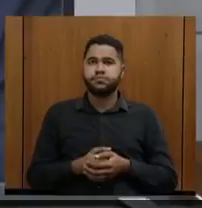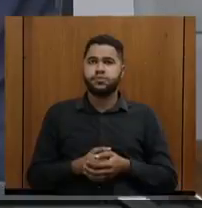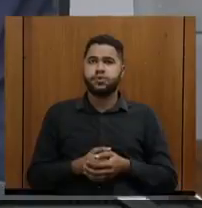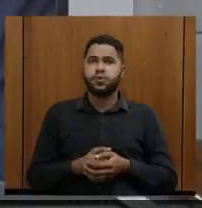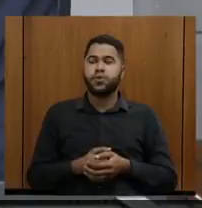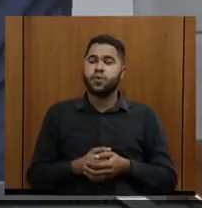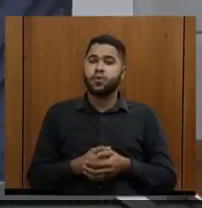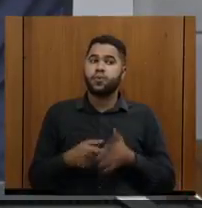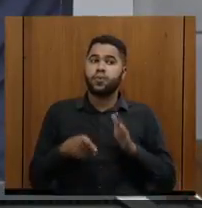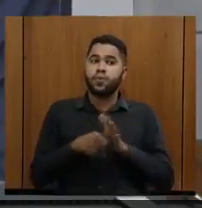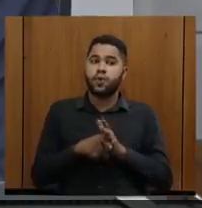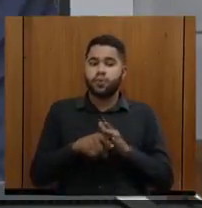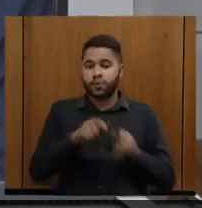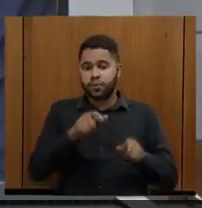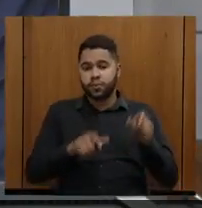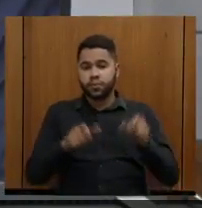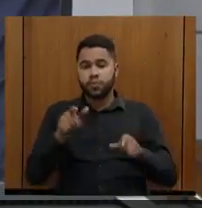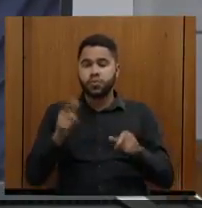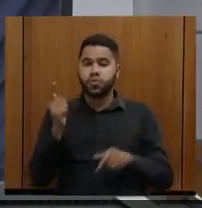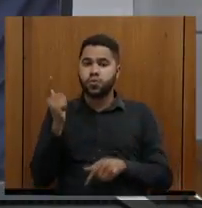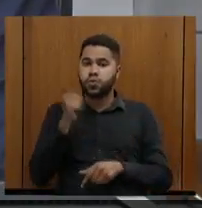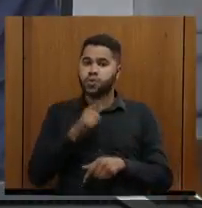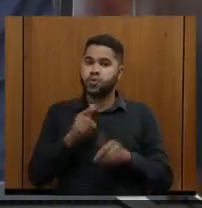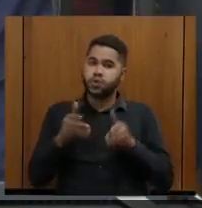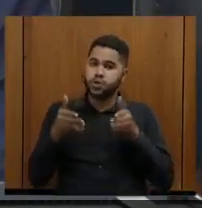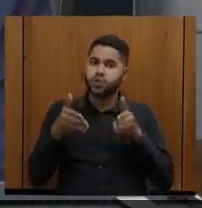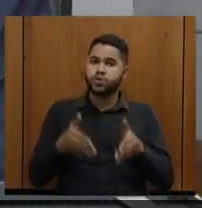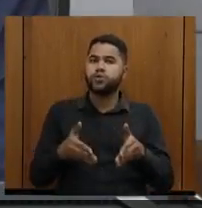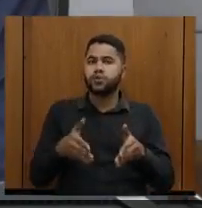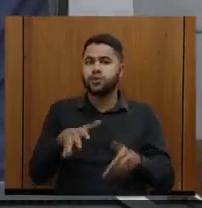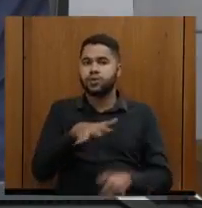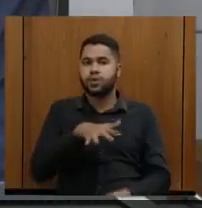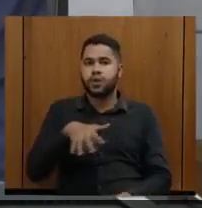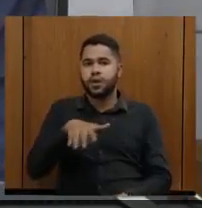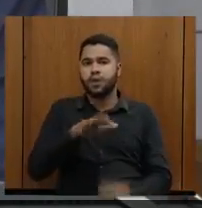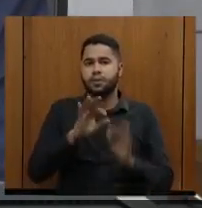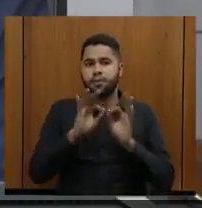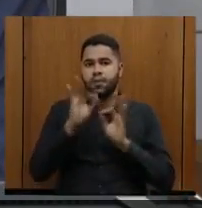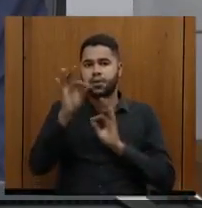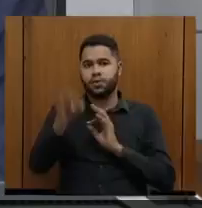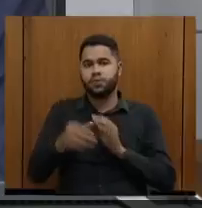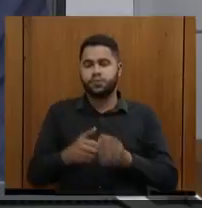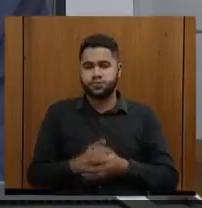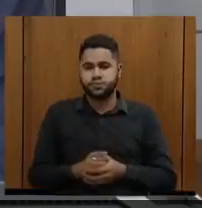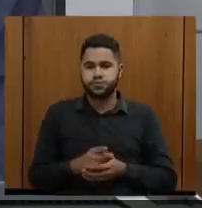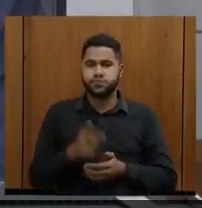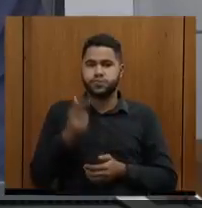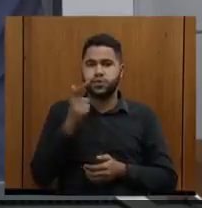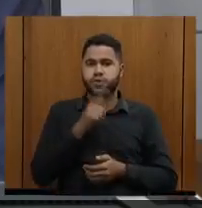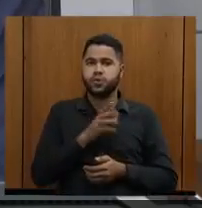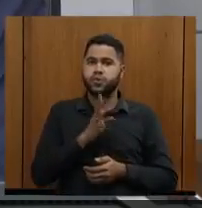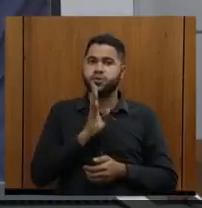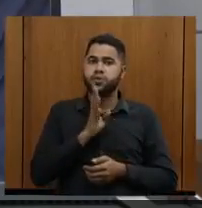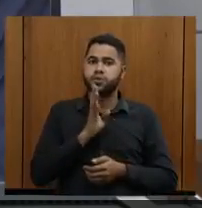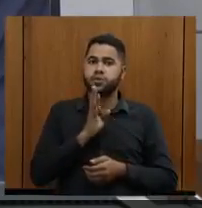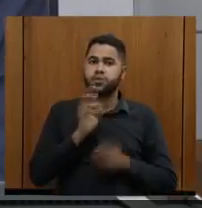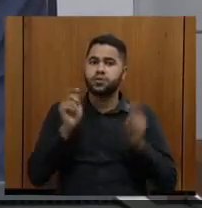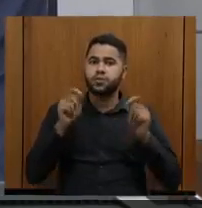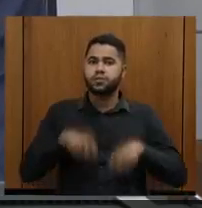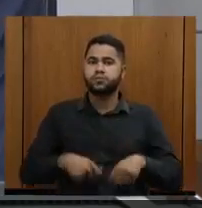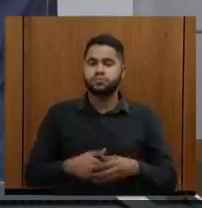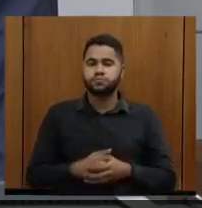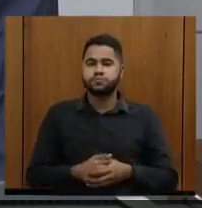transporte para que esses turistas possam chegar nessas regiões mais distantes de Minas Gerais para conhecer realmente de fato esse potencial.